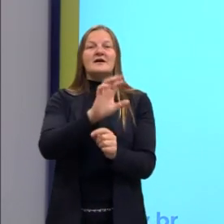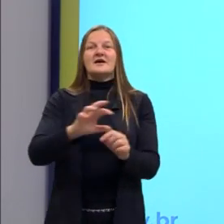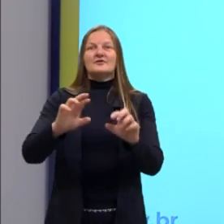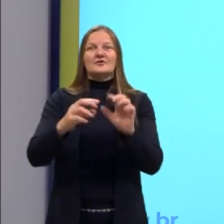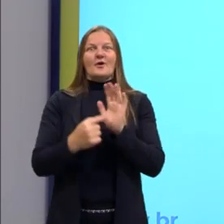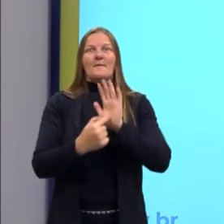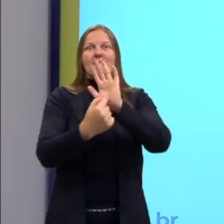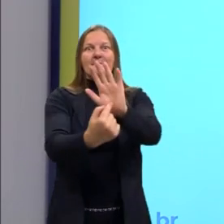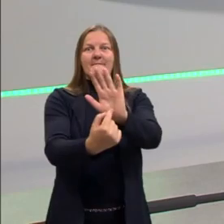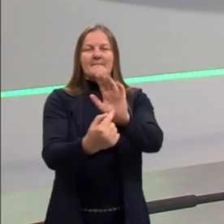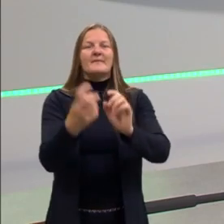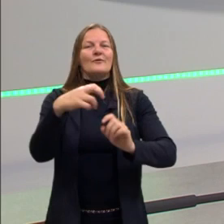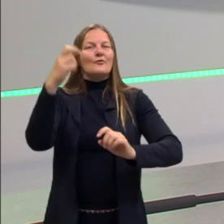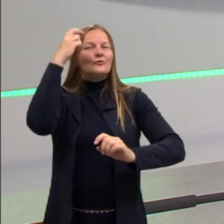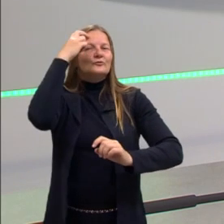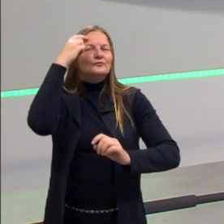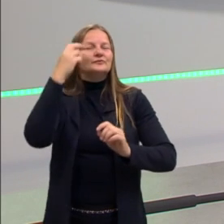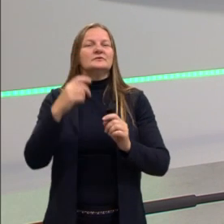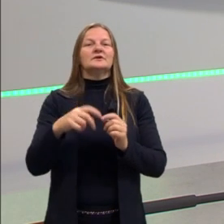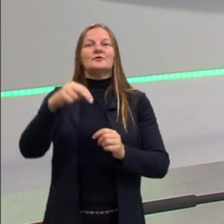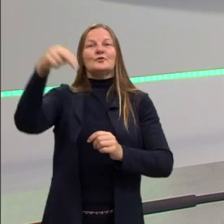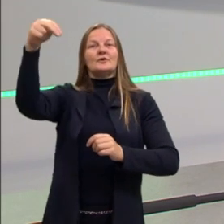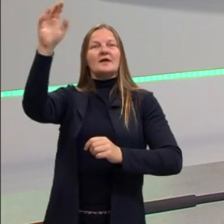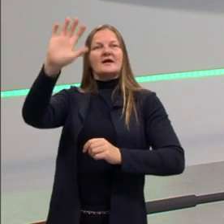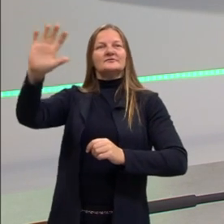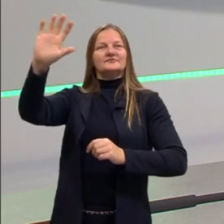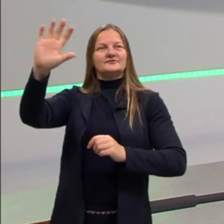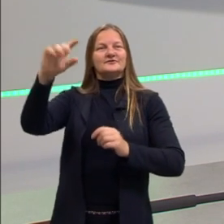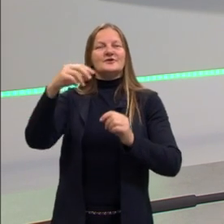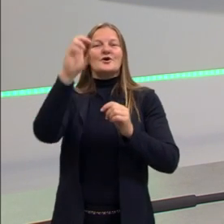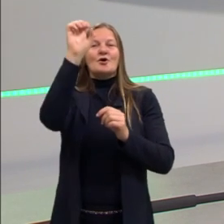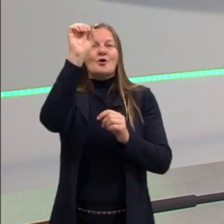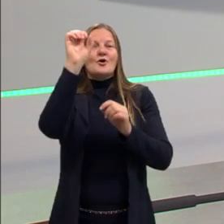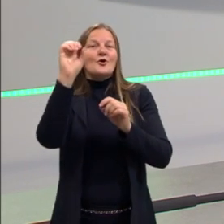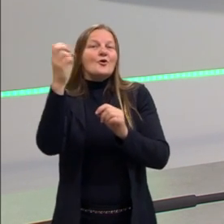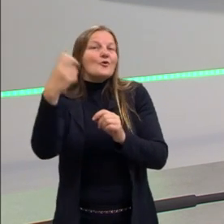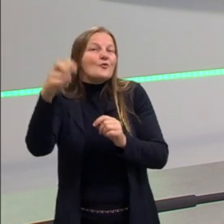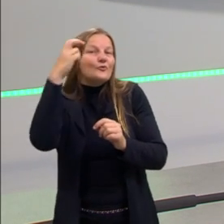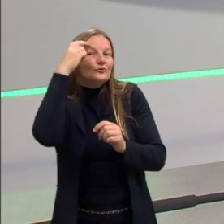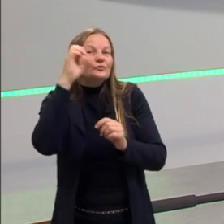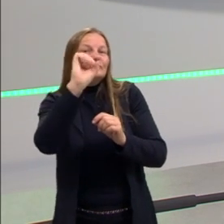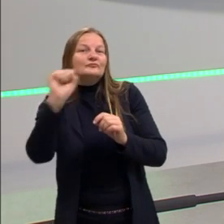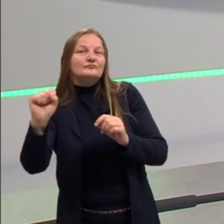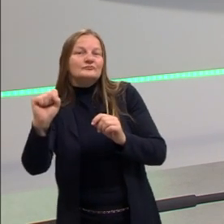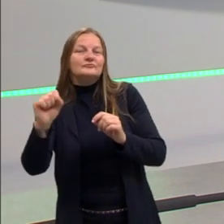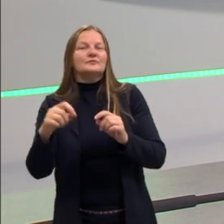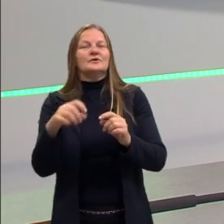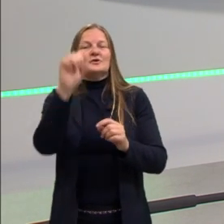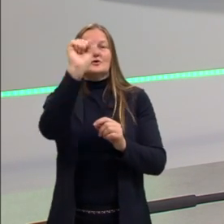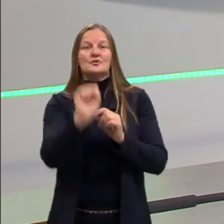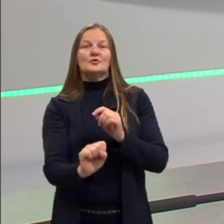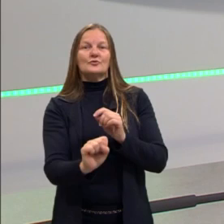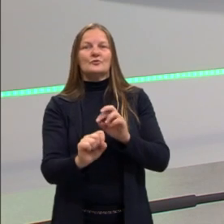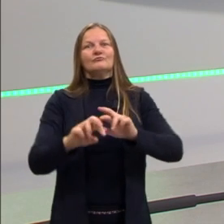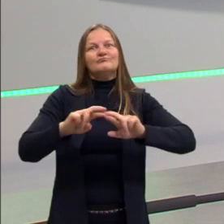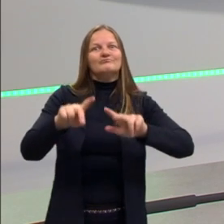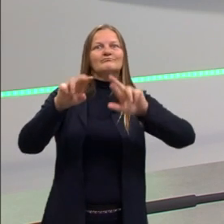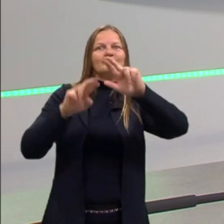a aparecer. Cultura lá do Nordeste, cultura do Sudeste, cultura aqui do Sul. Então,